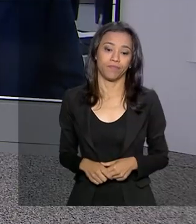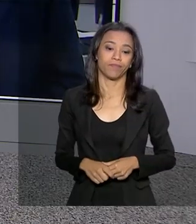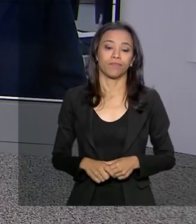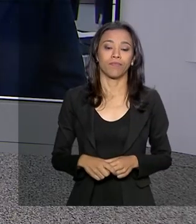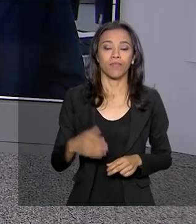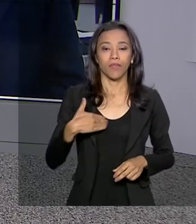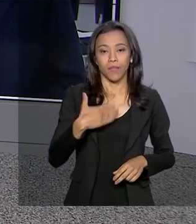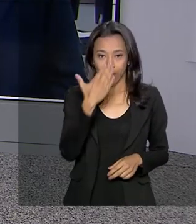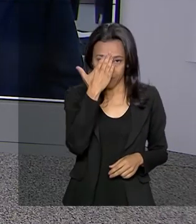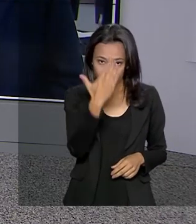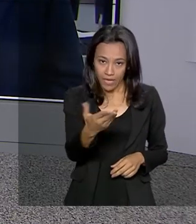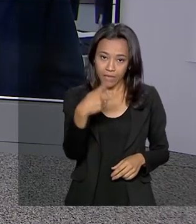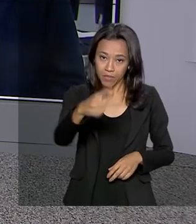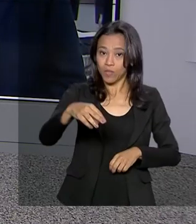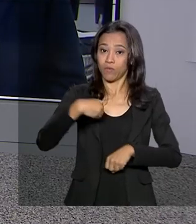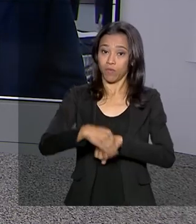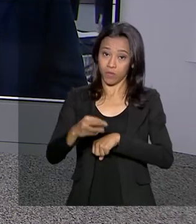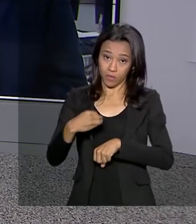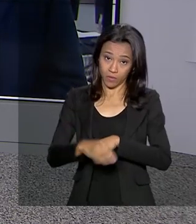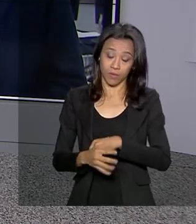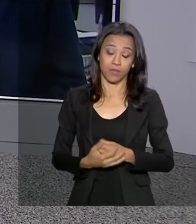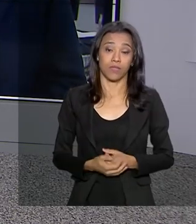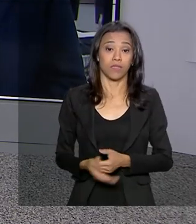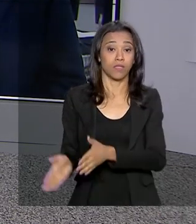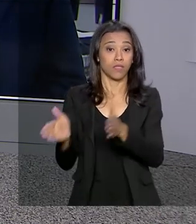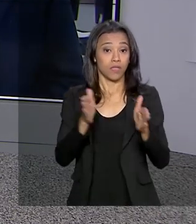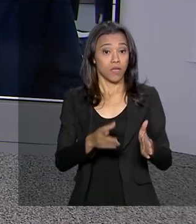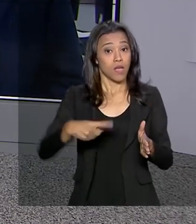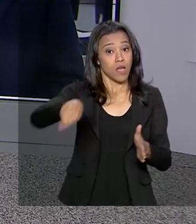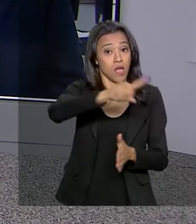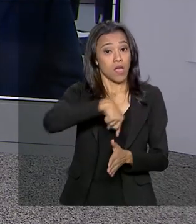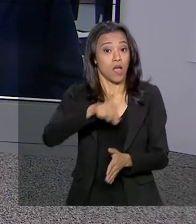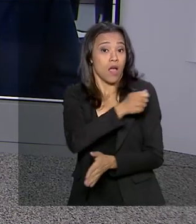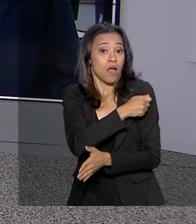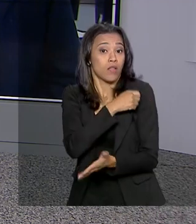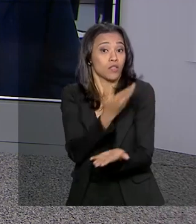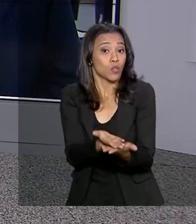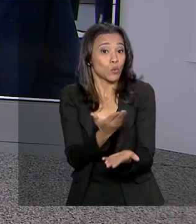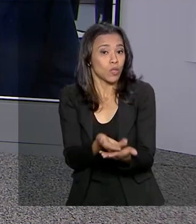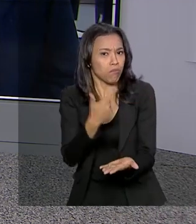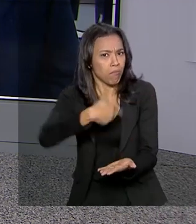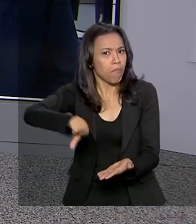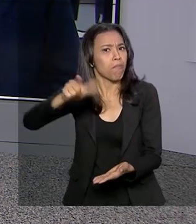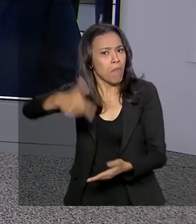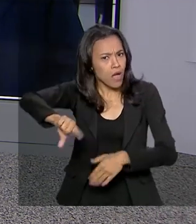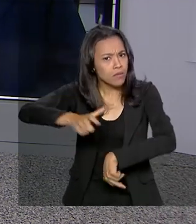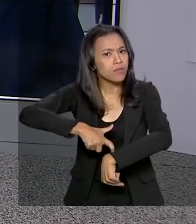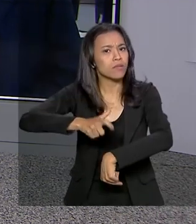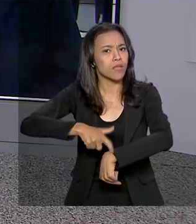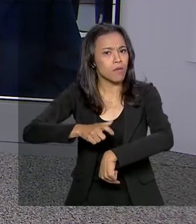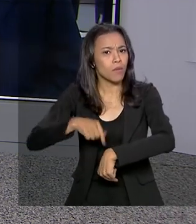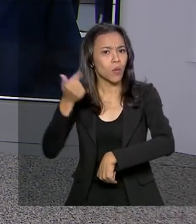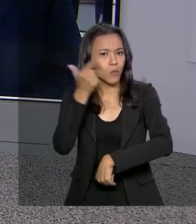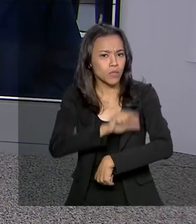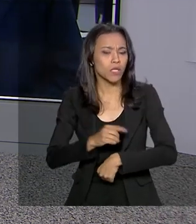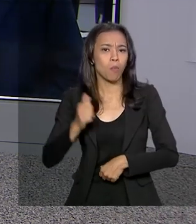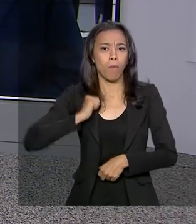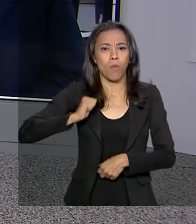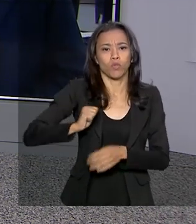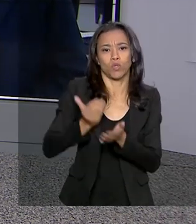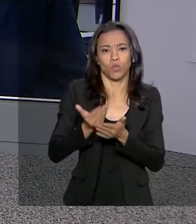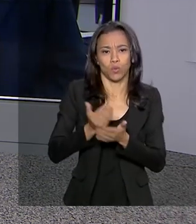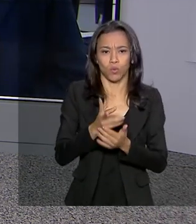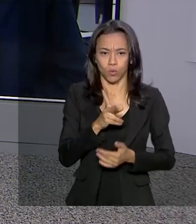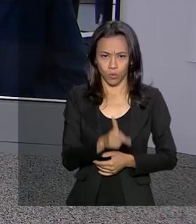Obrigada, Alessandra, pelas suas informações. E olha, estudantes vão ter agora mais tempo para concorrer a uma das bolsas remanescentes do ProUni e do